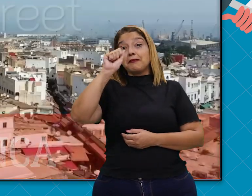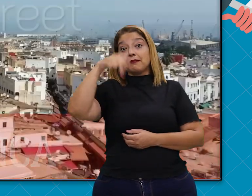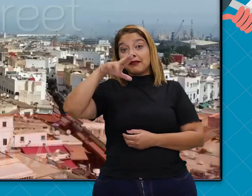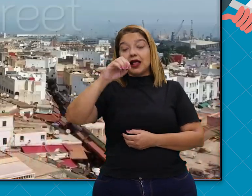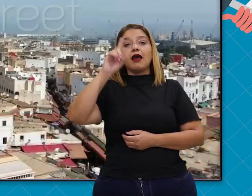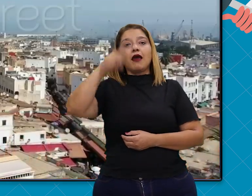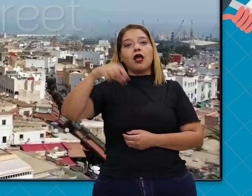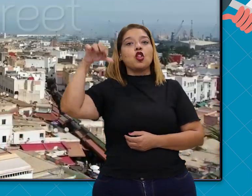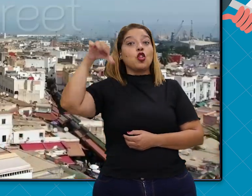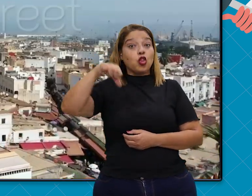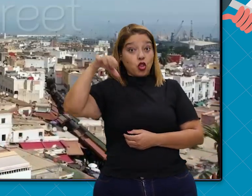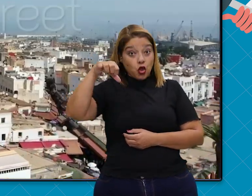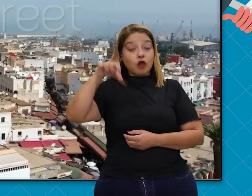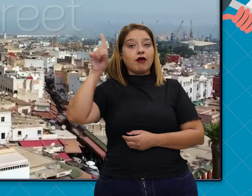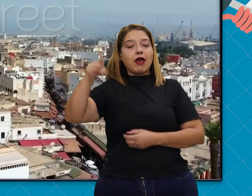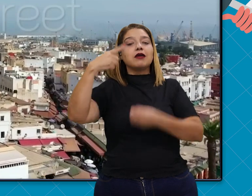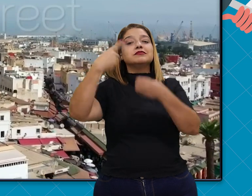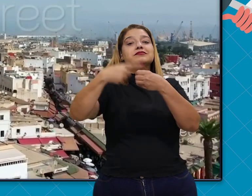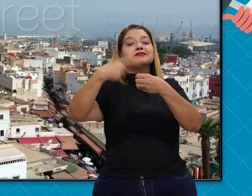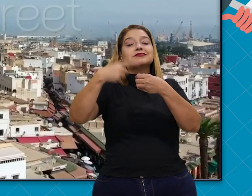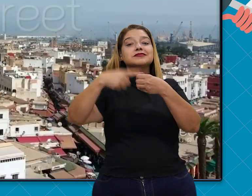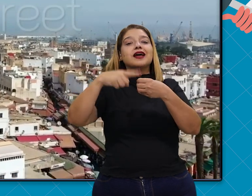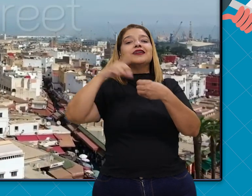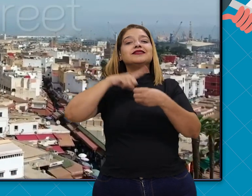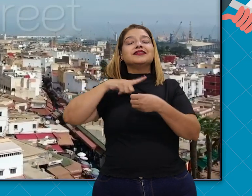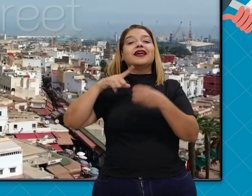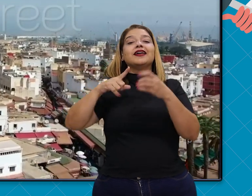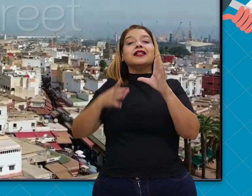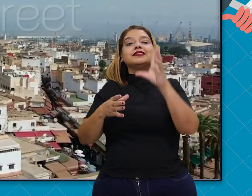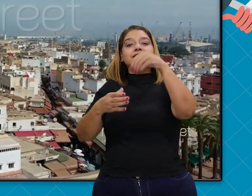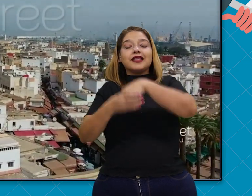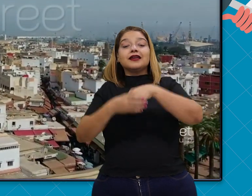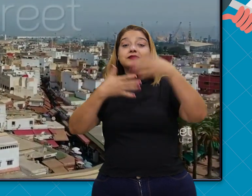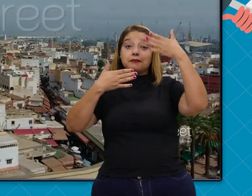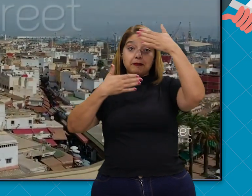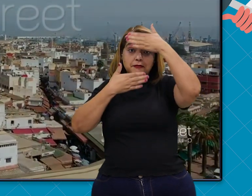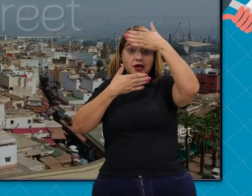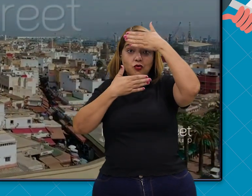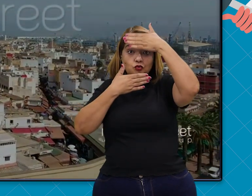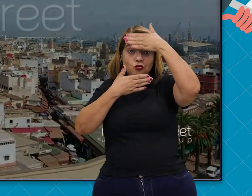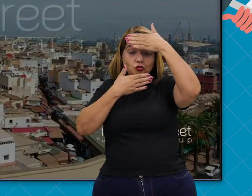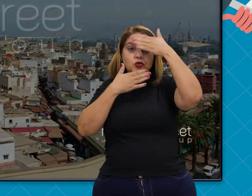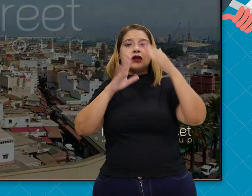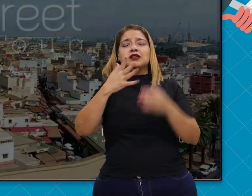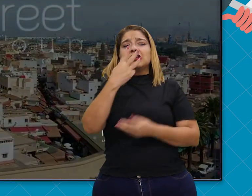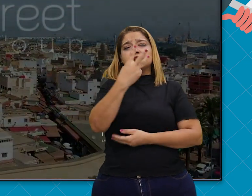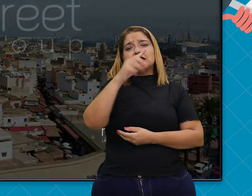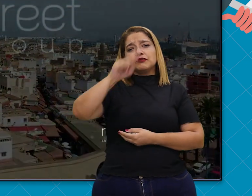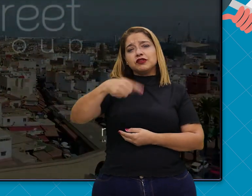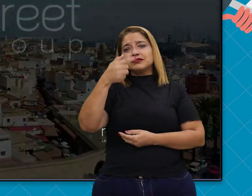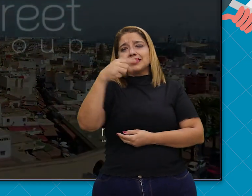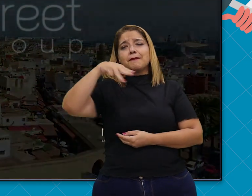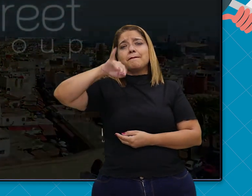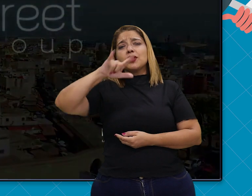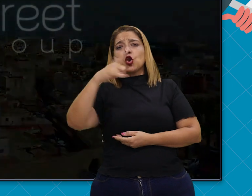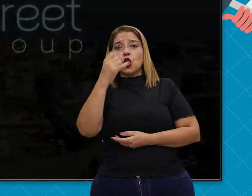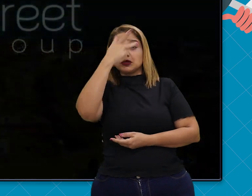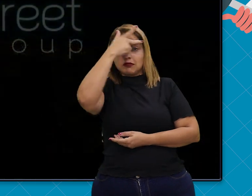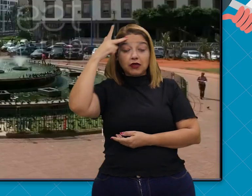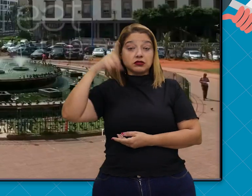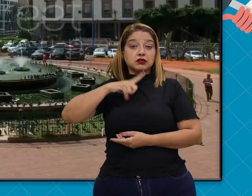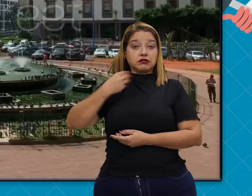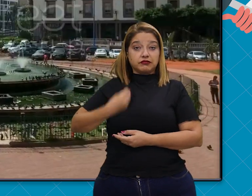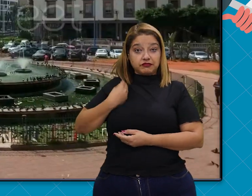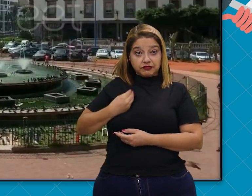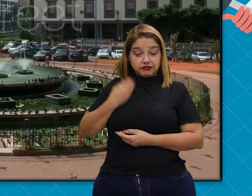Marrocos e tem uma população média de 3,7 milhões de pessoas. E esta cidade está